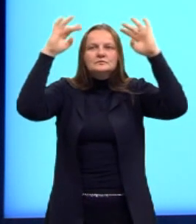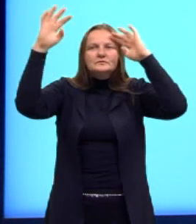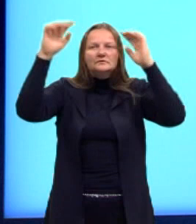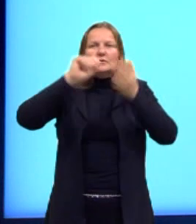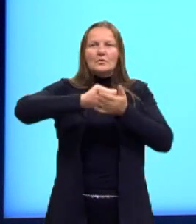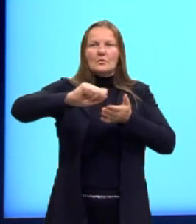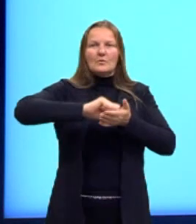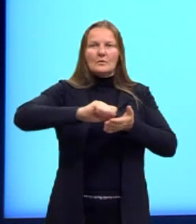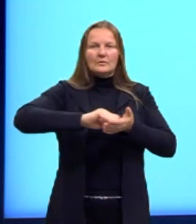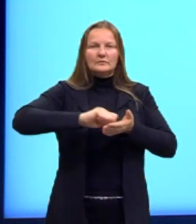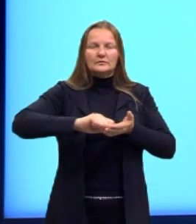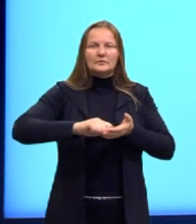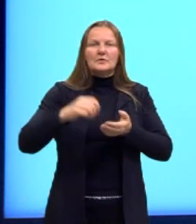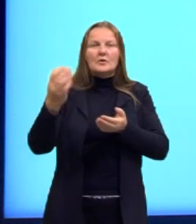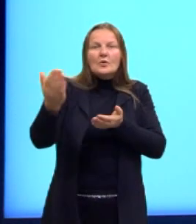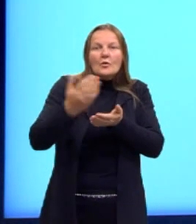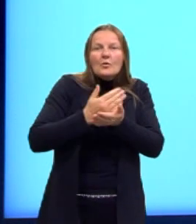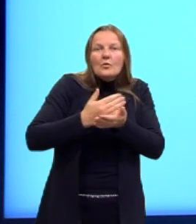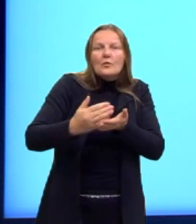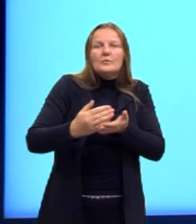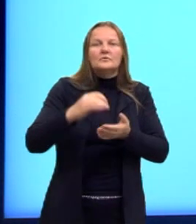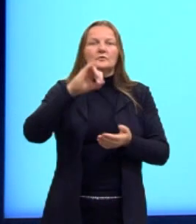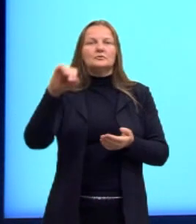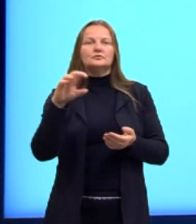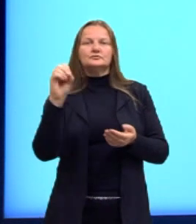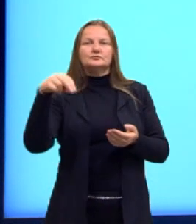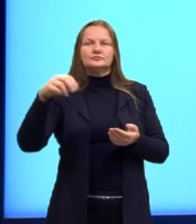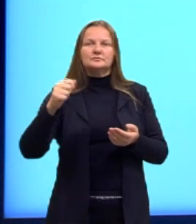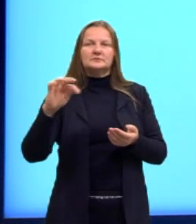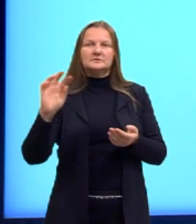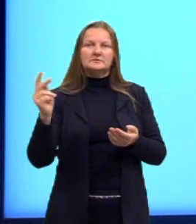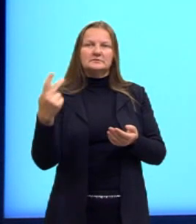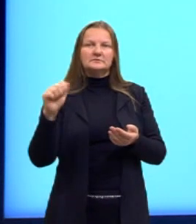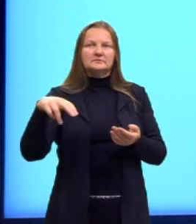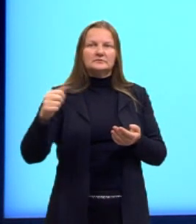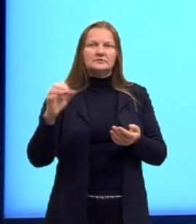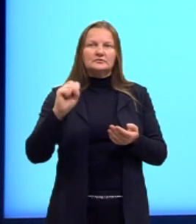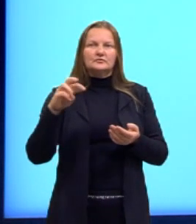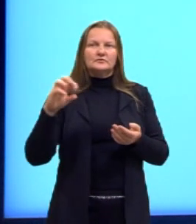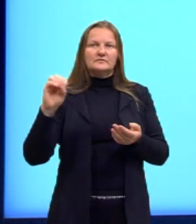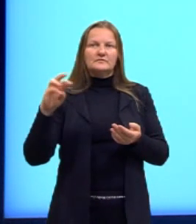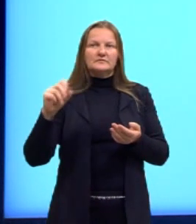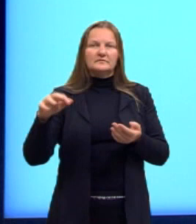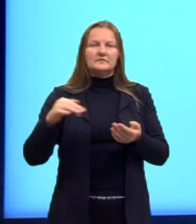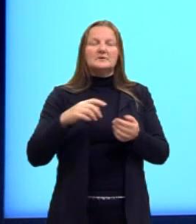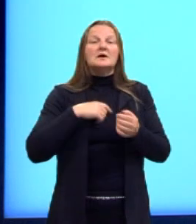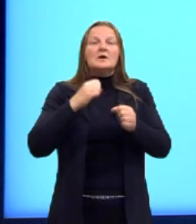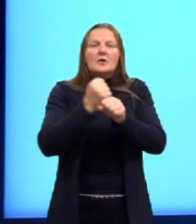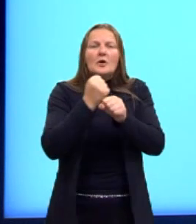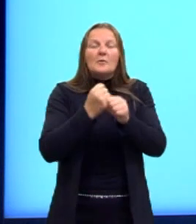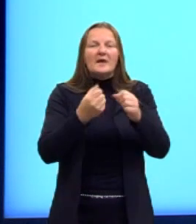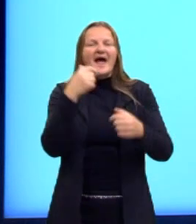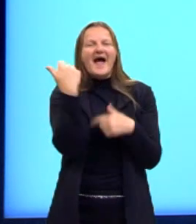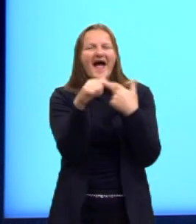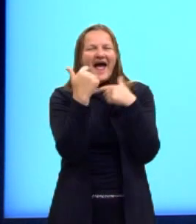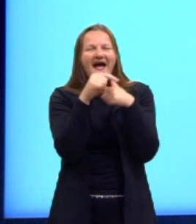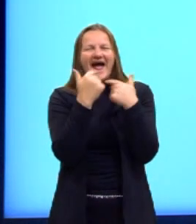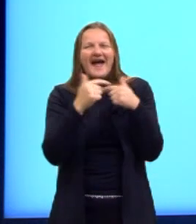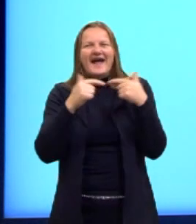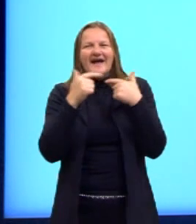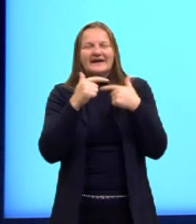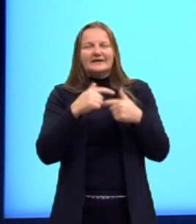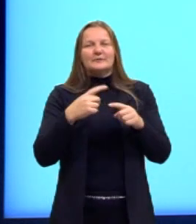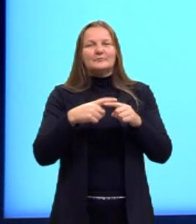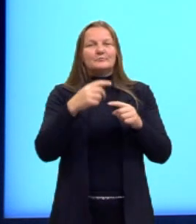veio do escritor Jonathan Swift ao perceber que suas obras satíricas geravam um riso